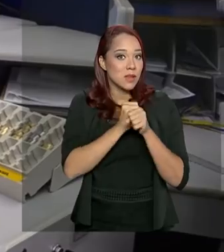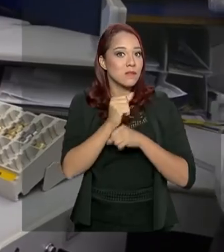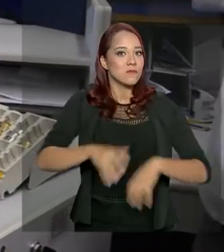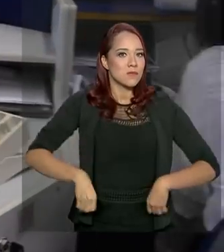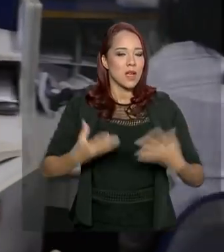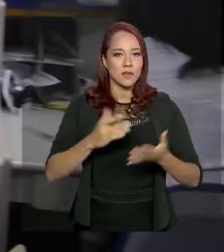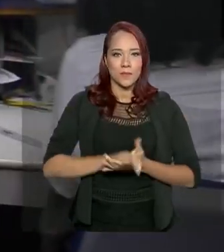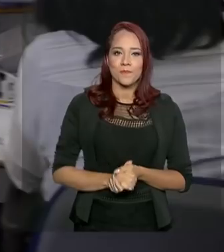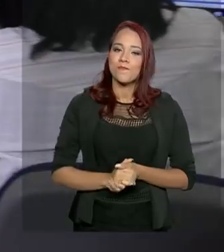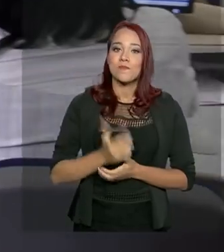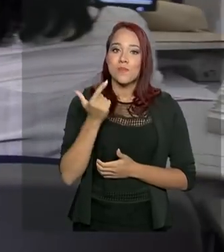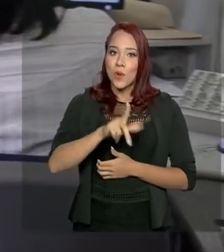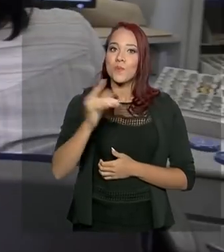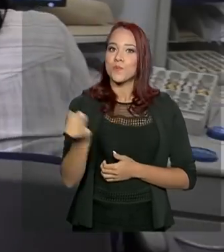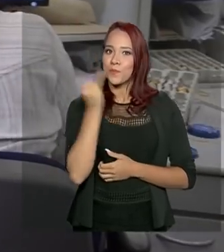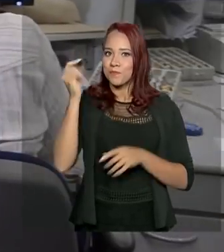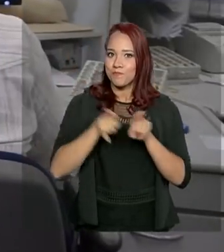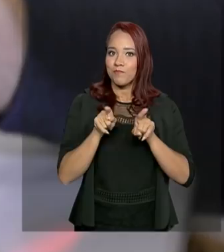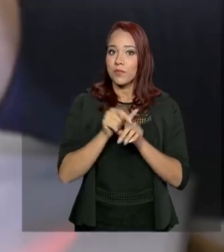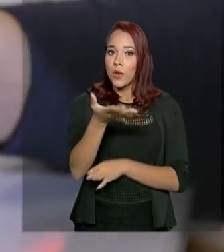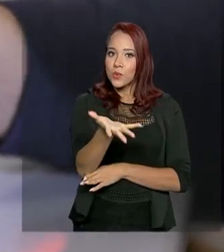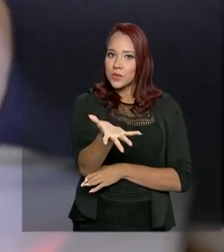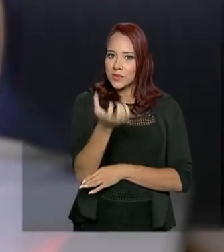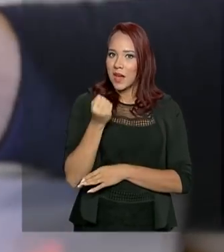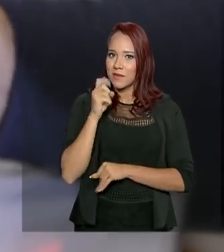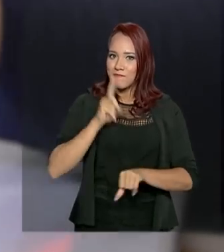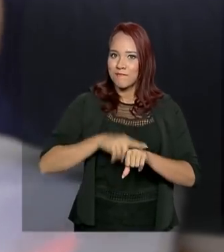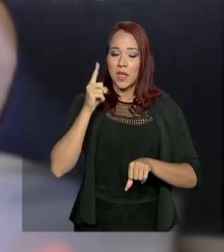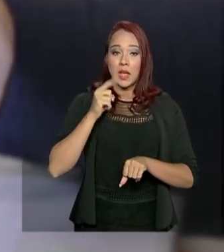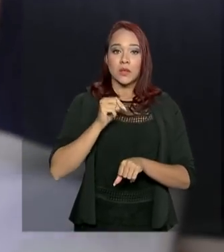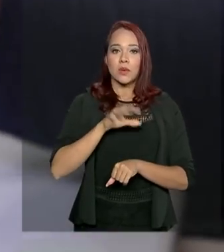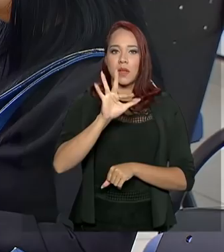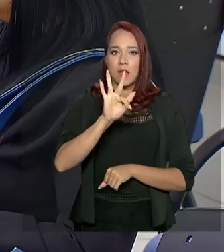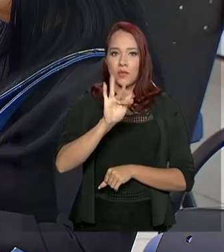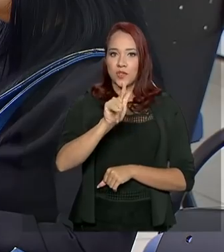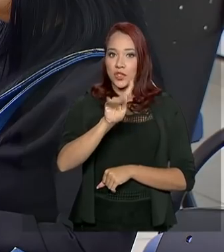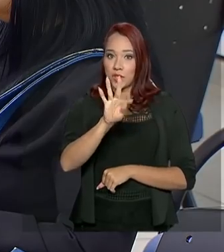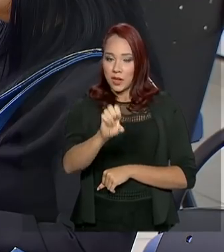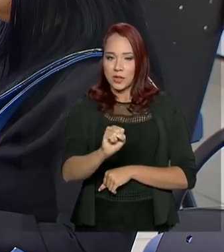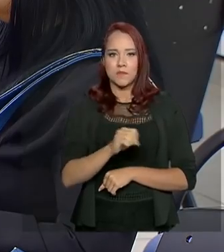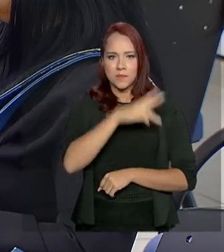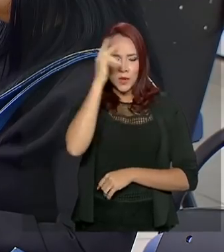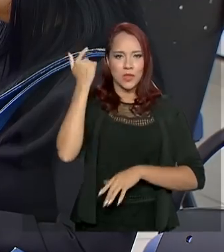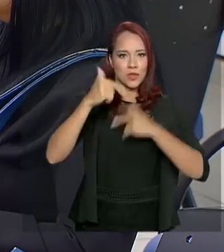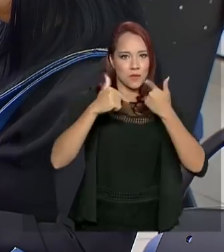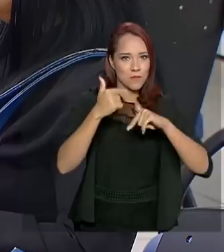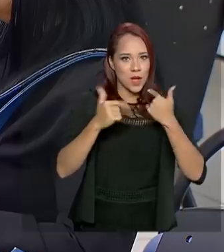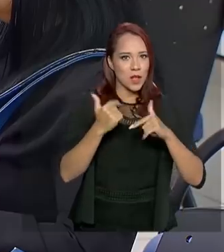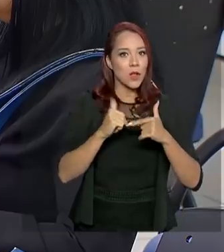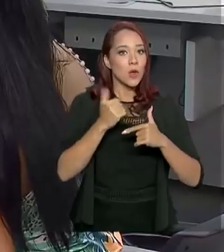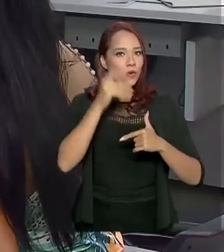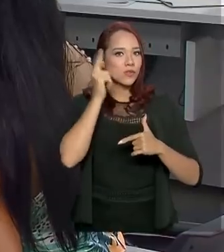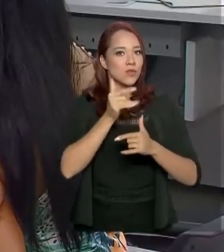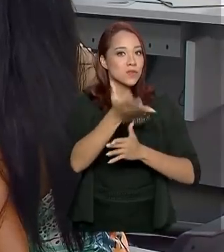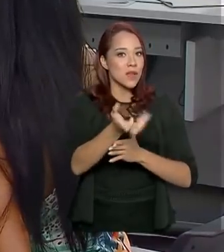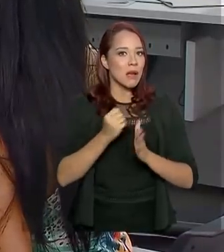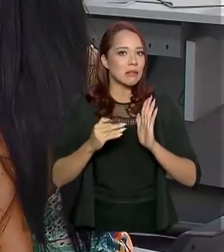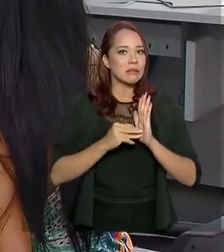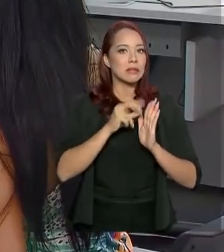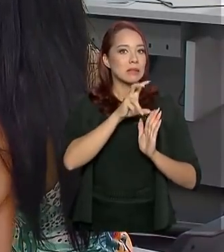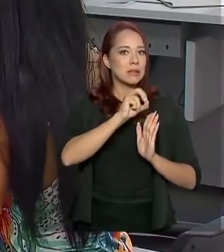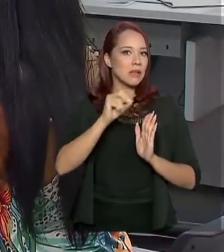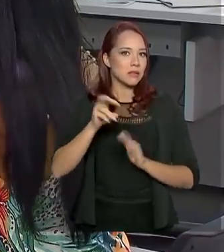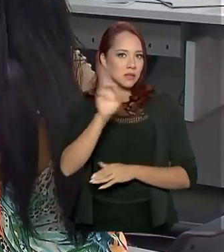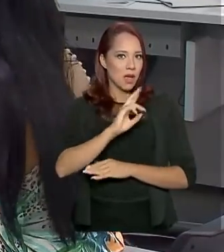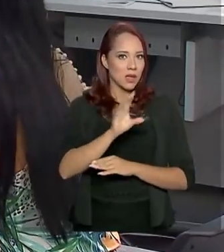gastos. Outra medida foi o saque imediato de contas do FGTS. Os trabalhadores puderam sacar até R$ 500